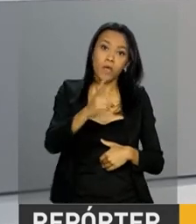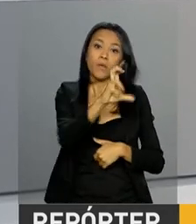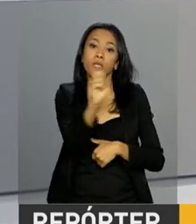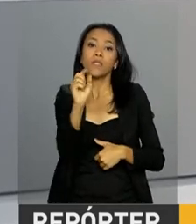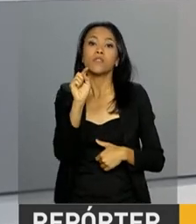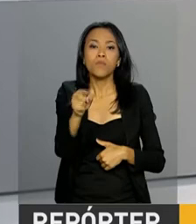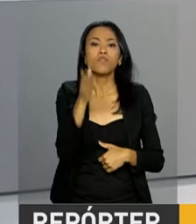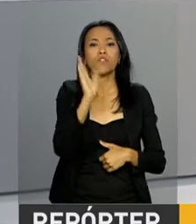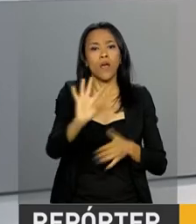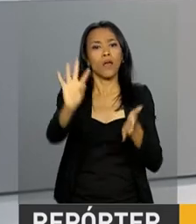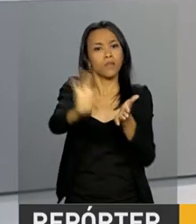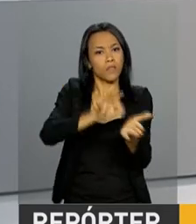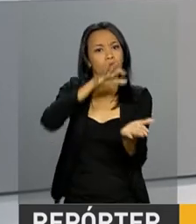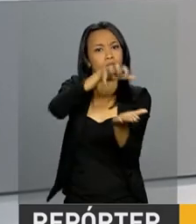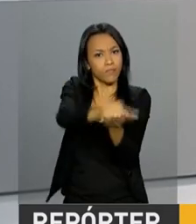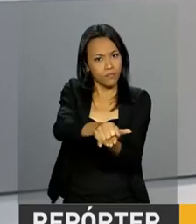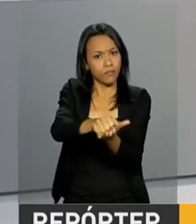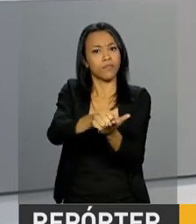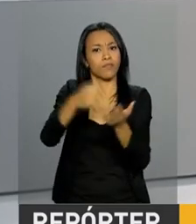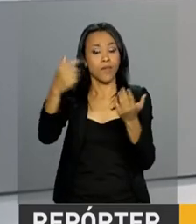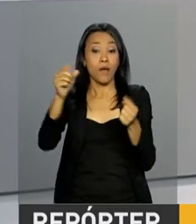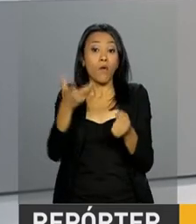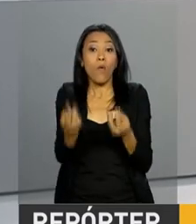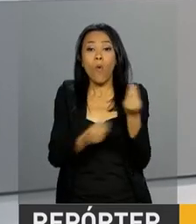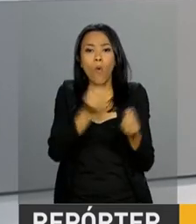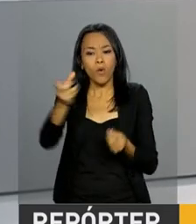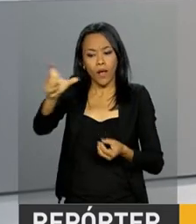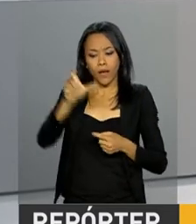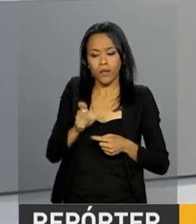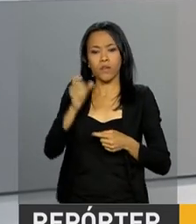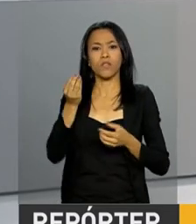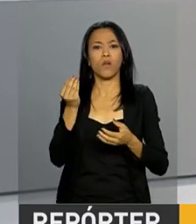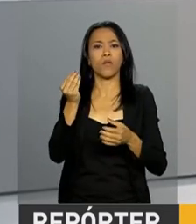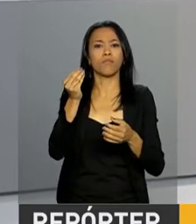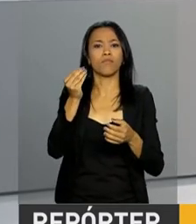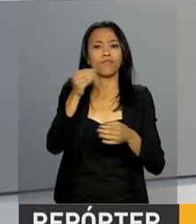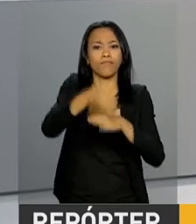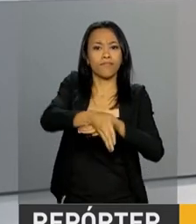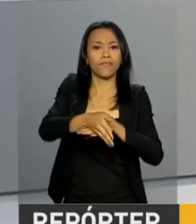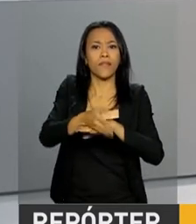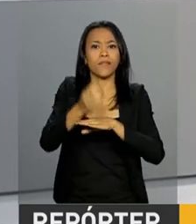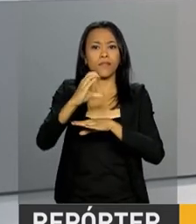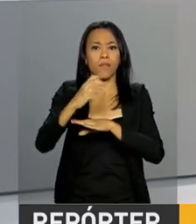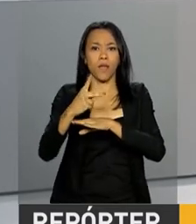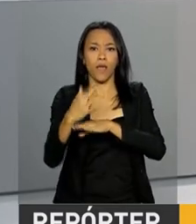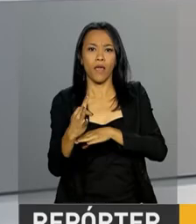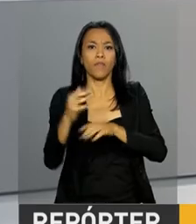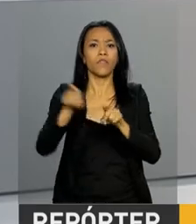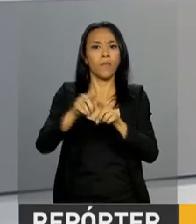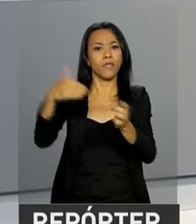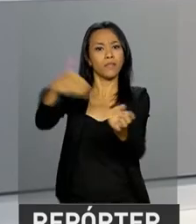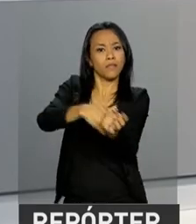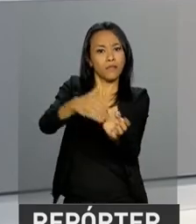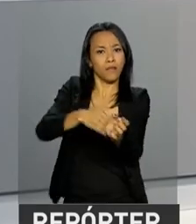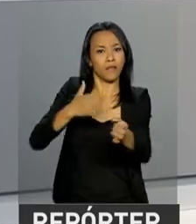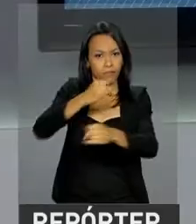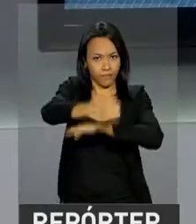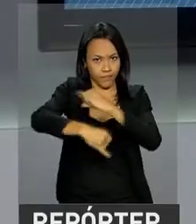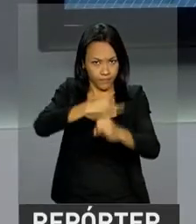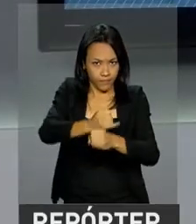estão inscritos no Exame. Para acessar o cartão, basta fornecer o CPF e senha cadastrada na página do participante.